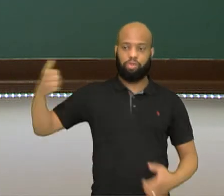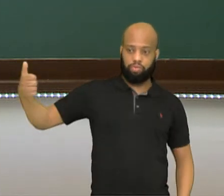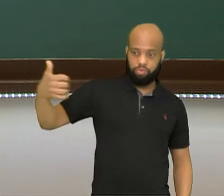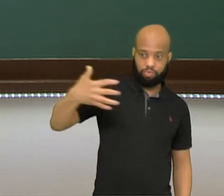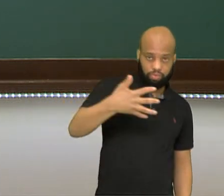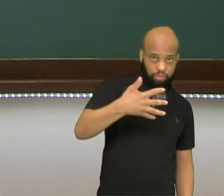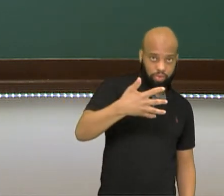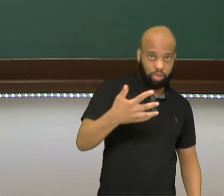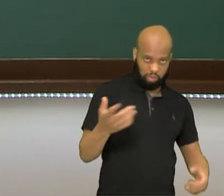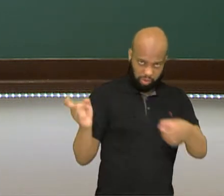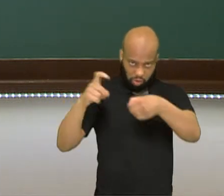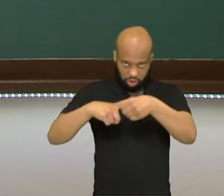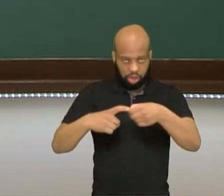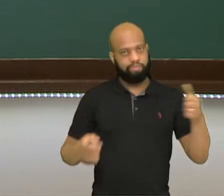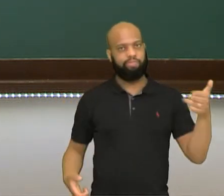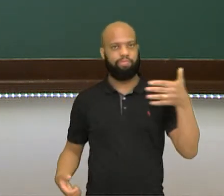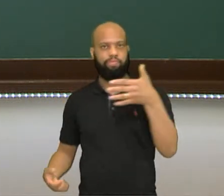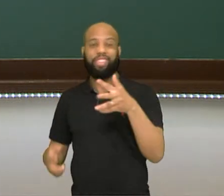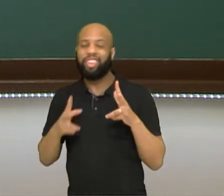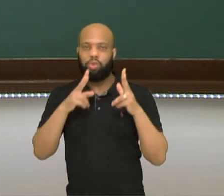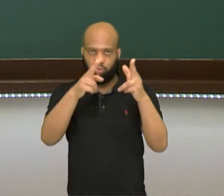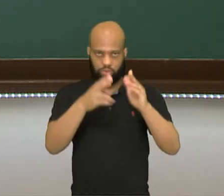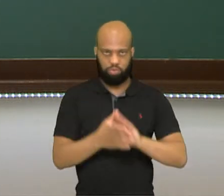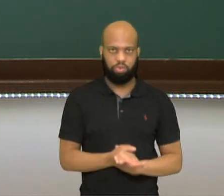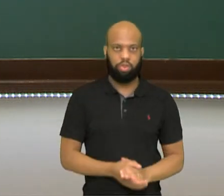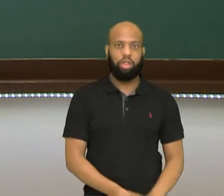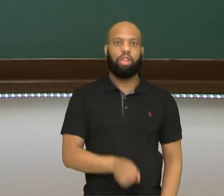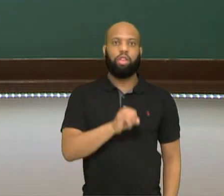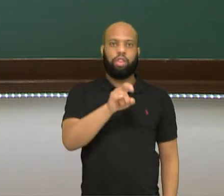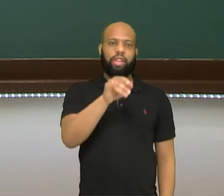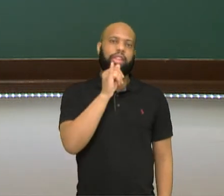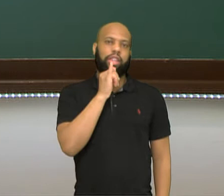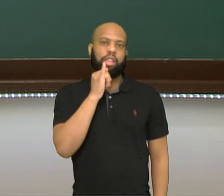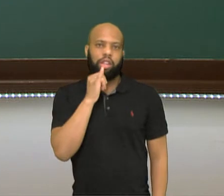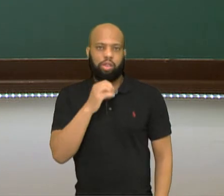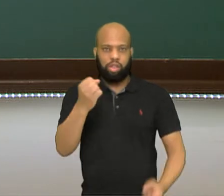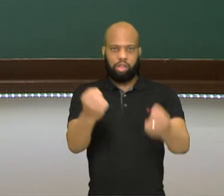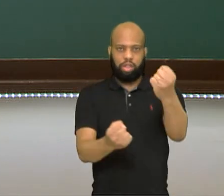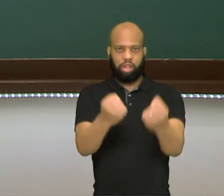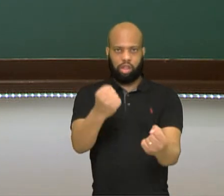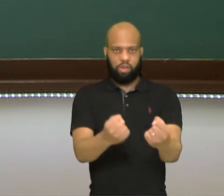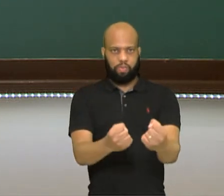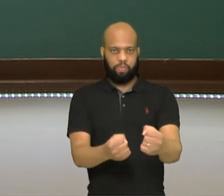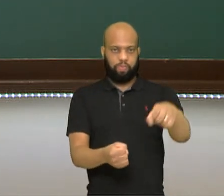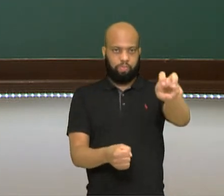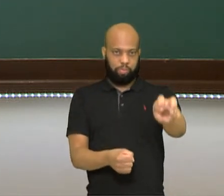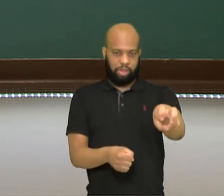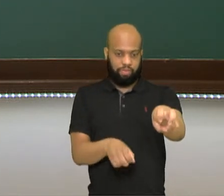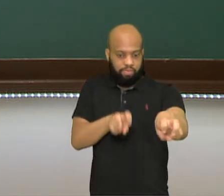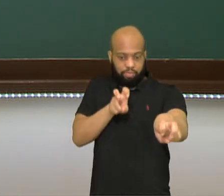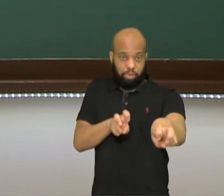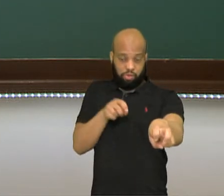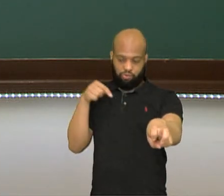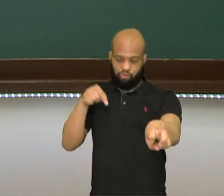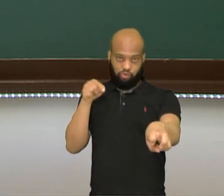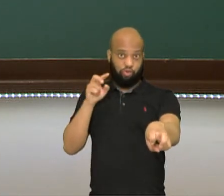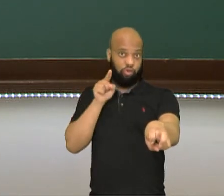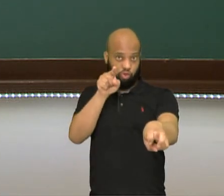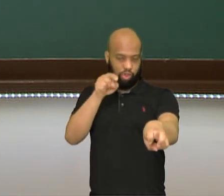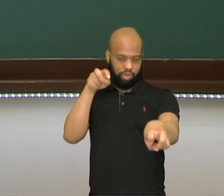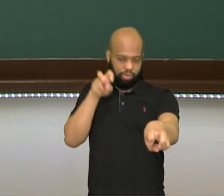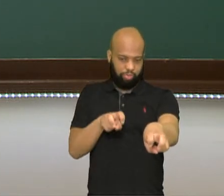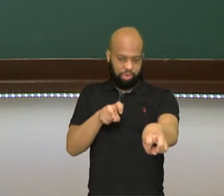é o caminho que a luz faz na volta. Quando você está no banco de trás de um carro e você conversa com o motorista através daquele